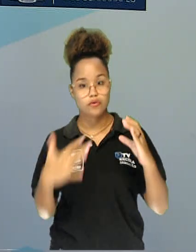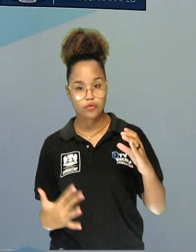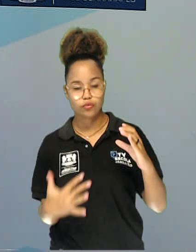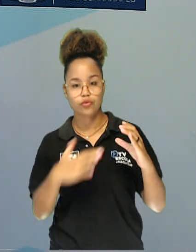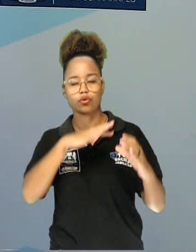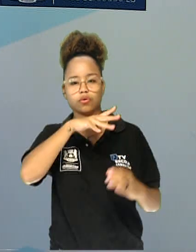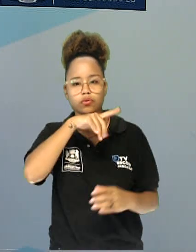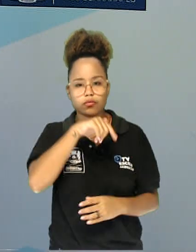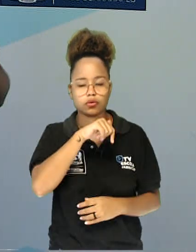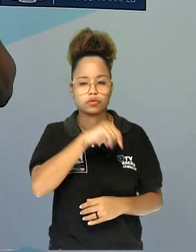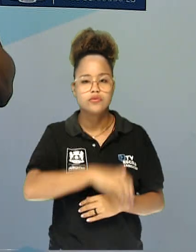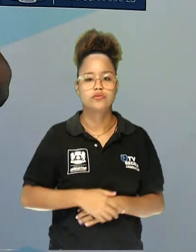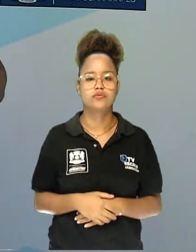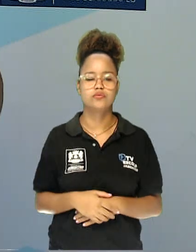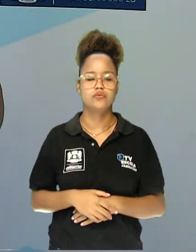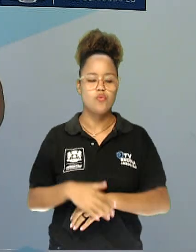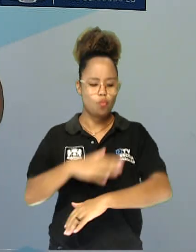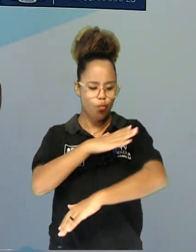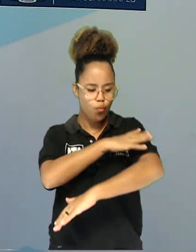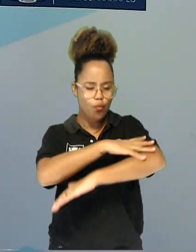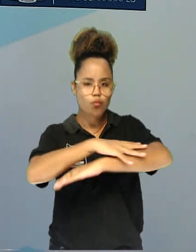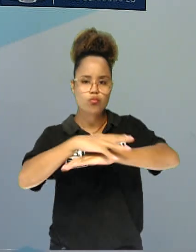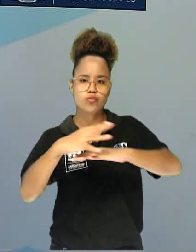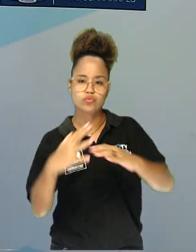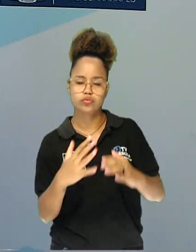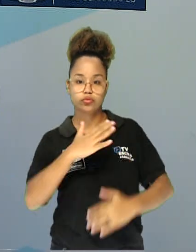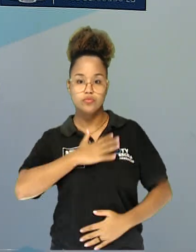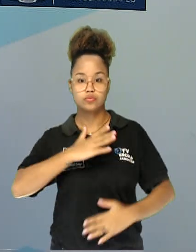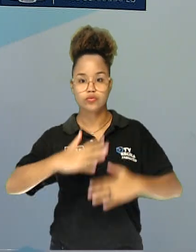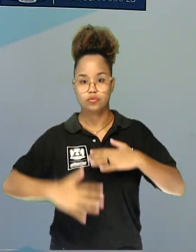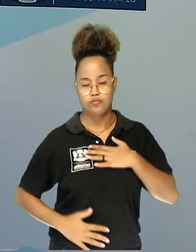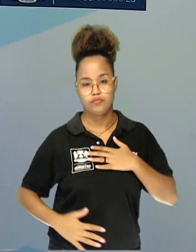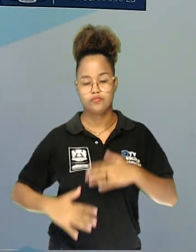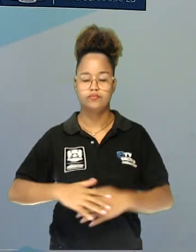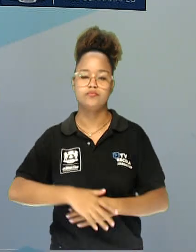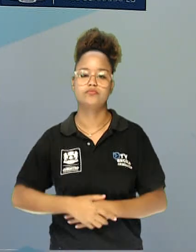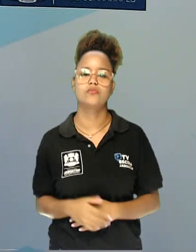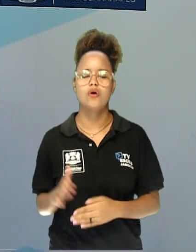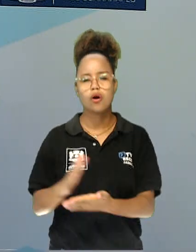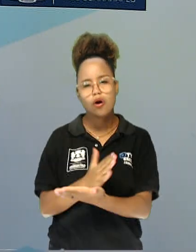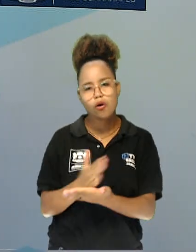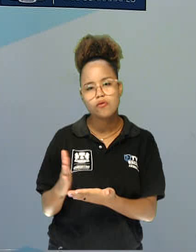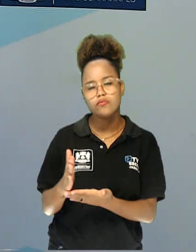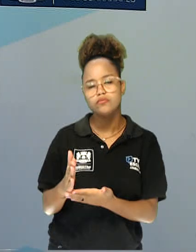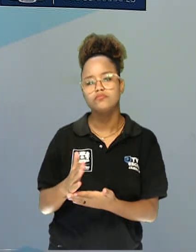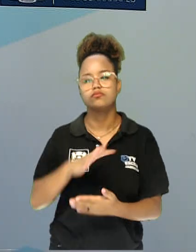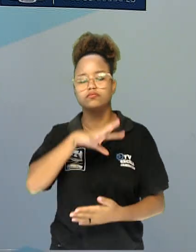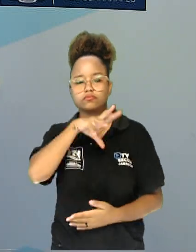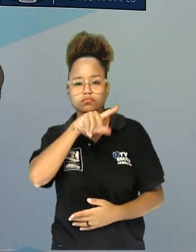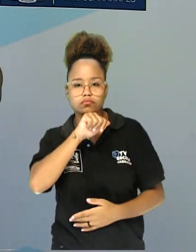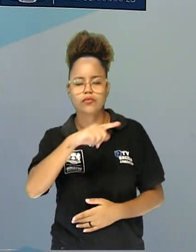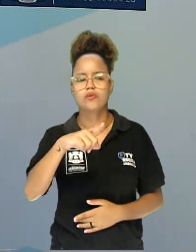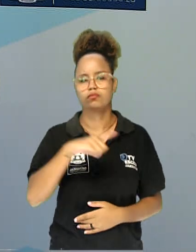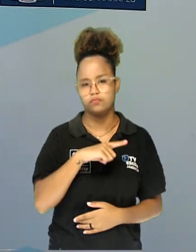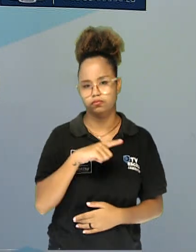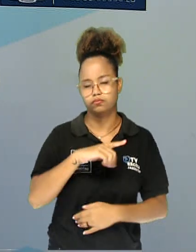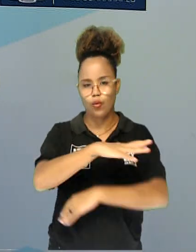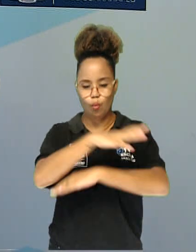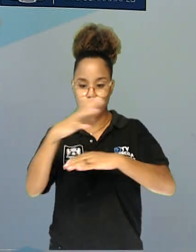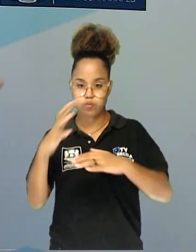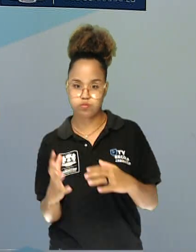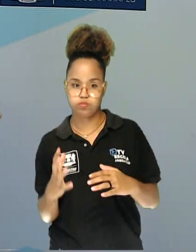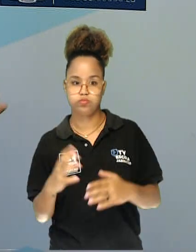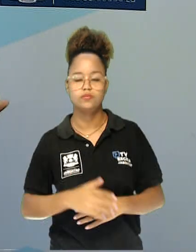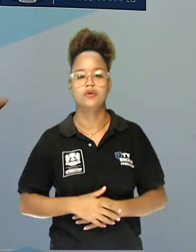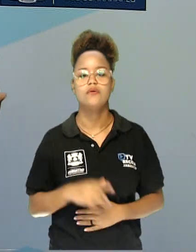animais de acordo com a cobertura do corpo. Então, alguns animais, eles têm como cobertura